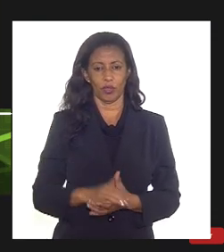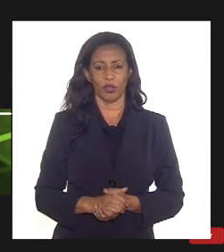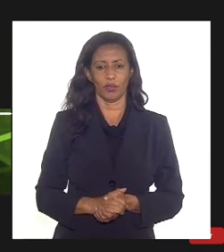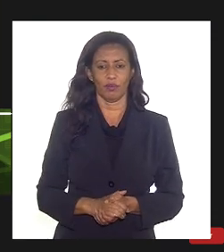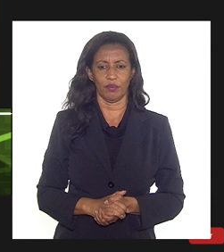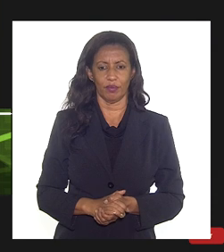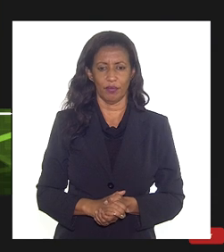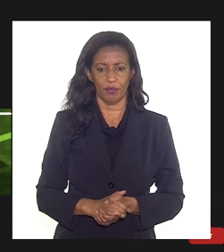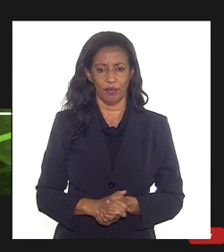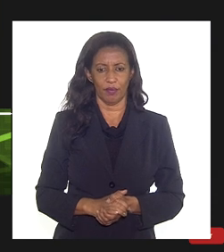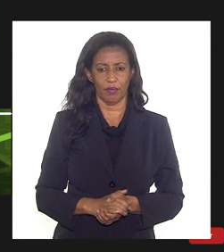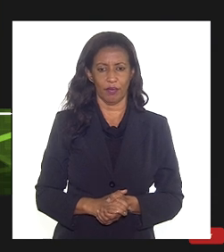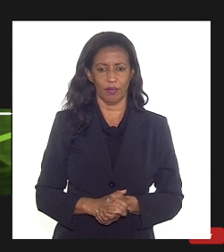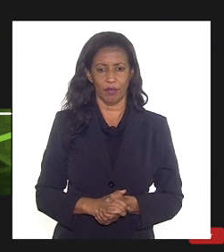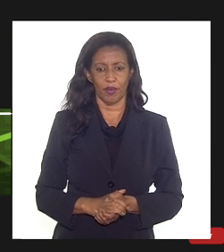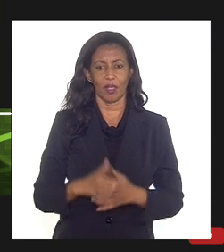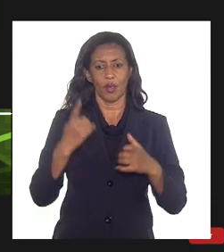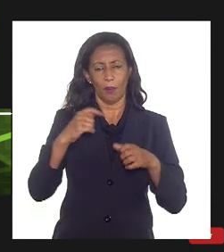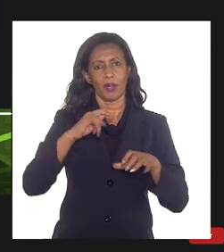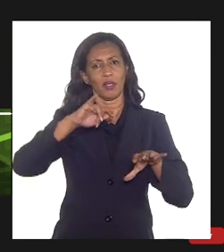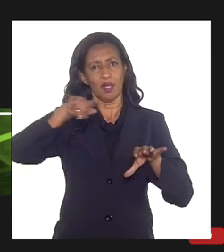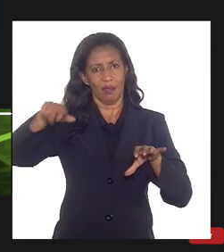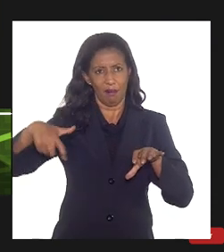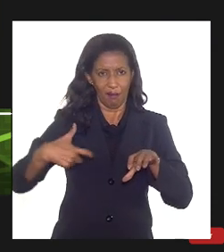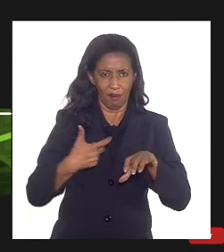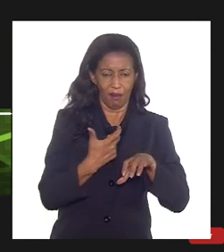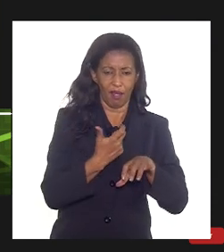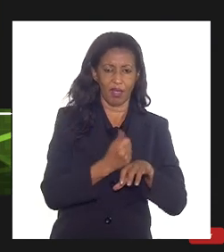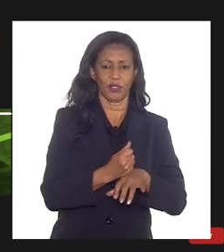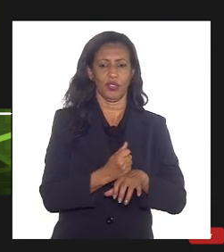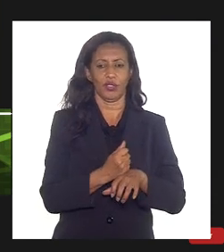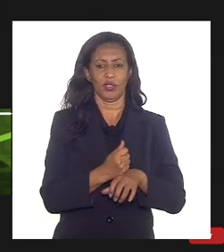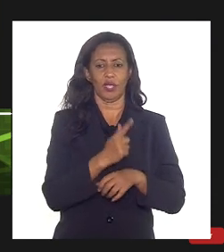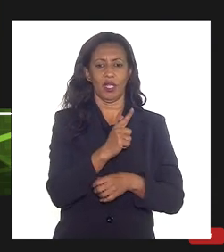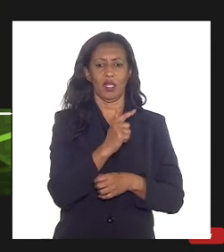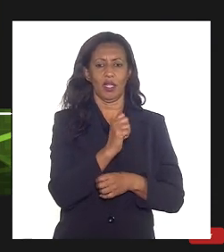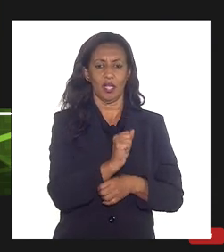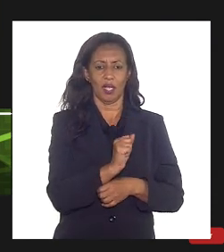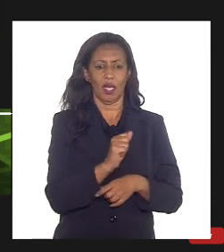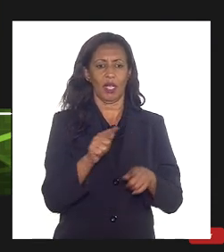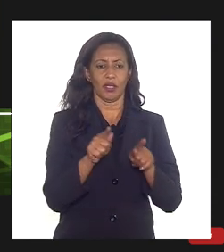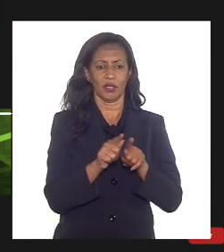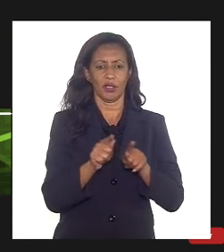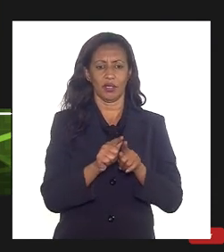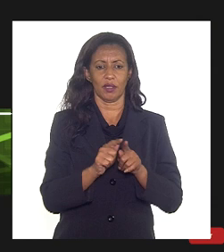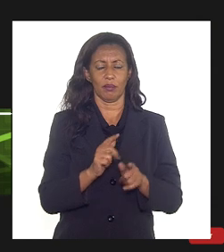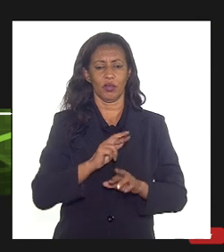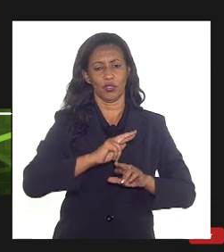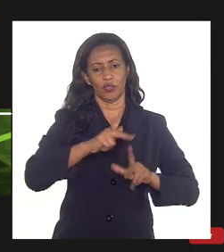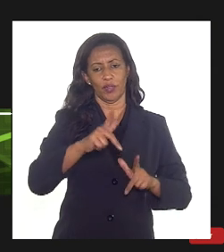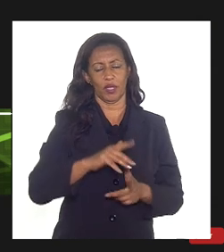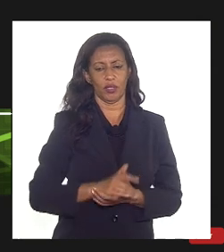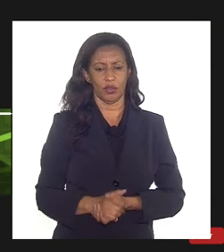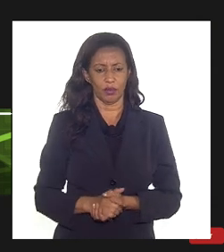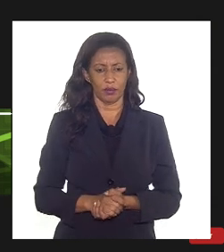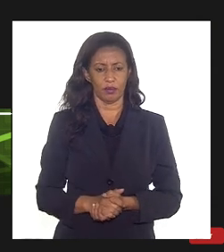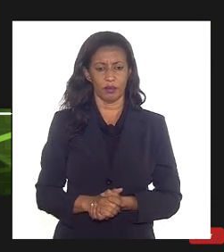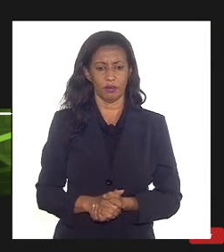e aí eu tenho que reinjetar um CO2 e um pouco de gás hidrocarboneto também de volta no reservatório